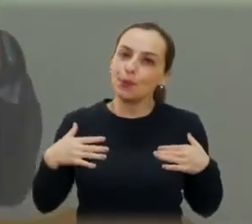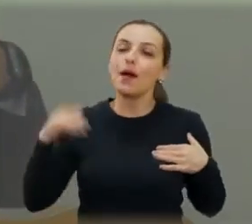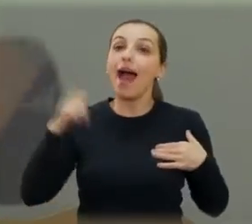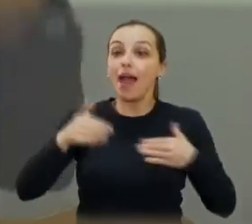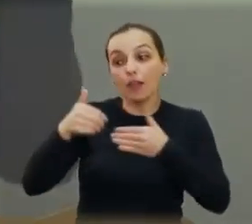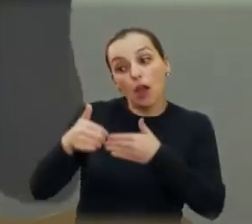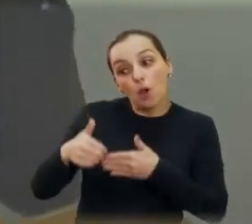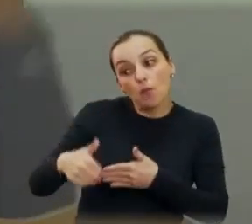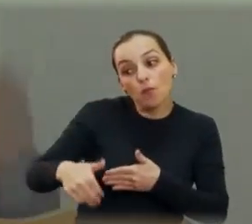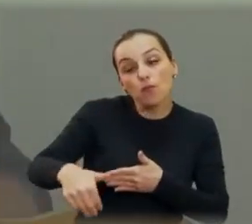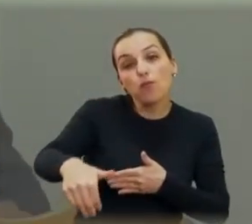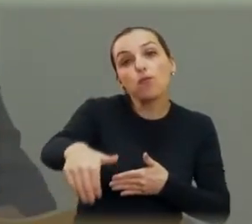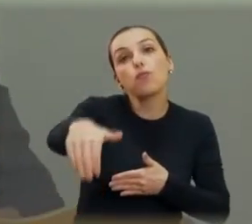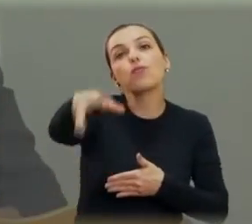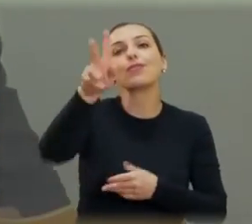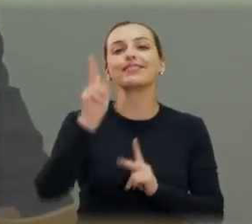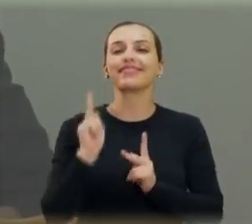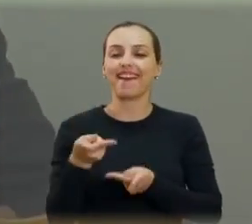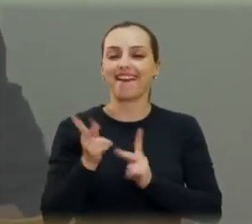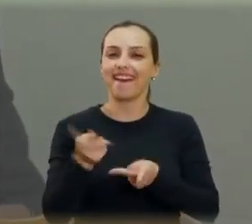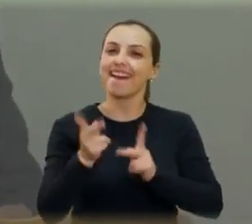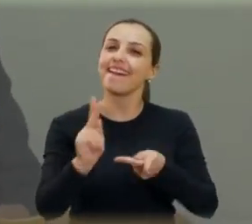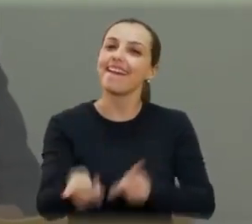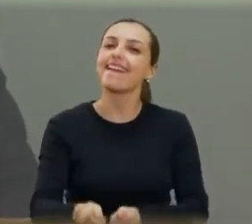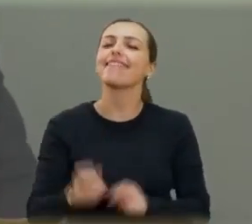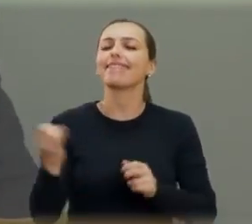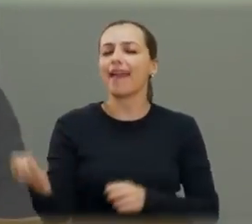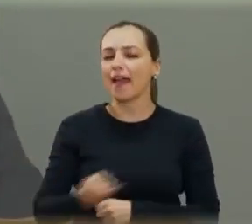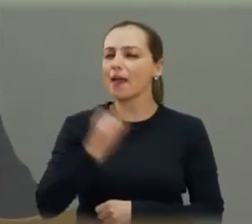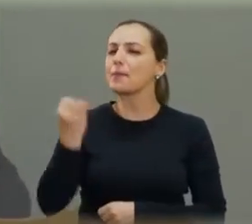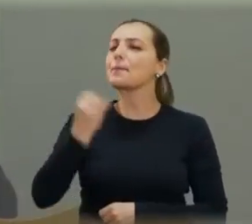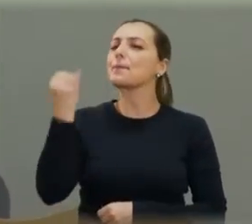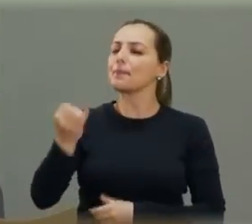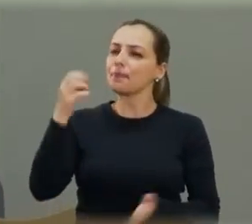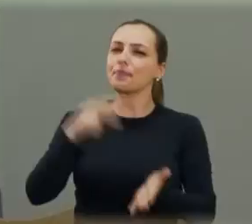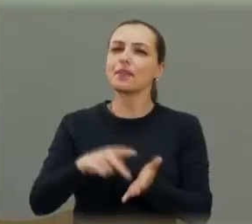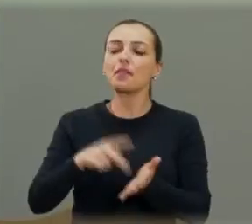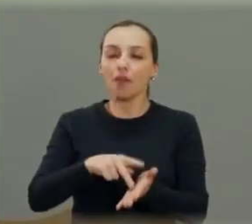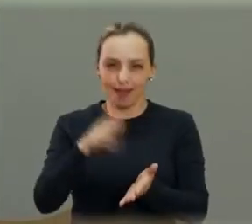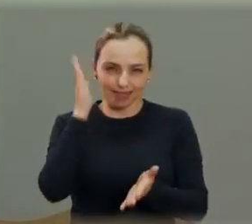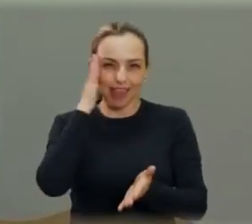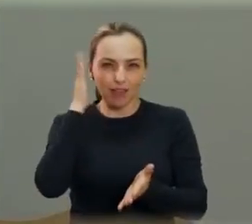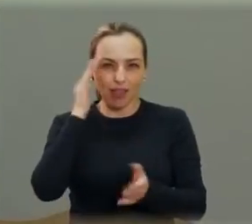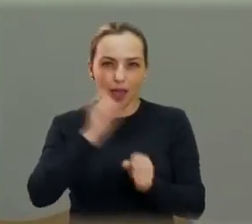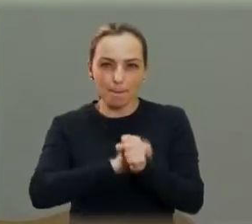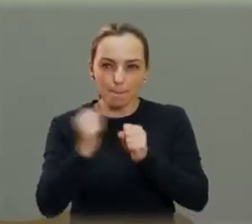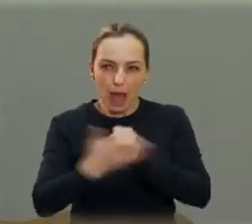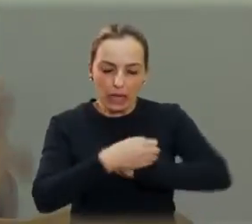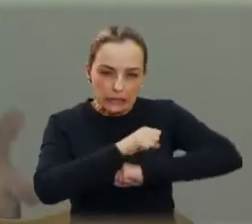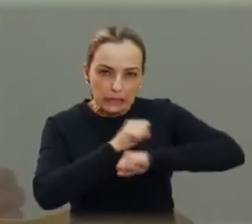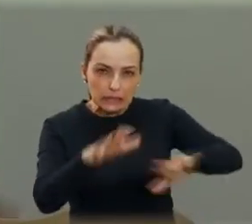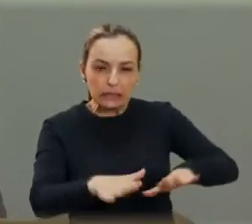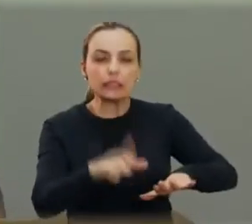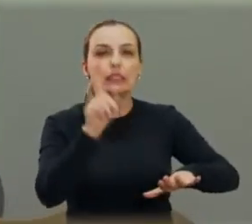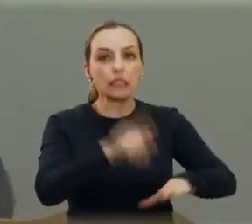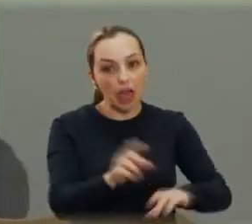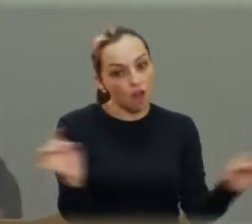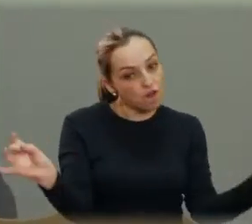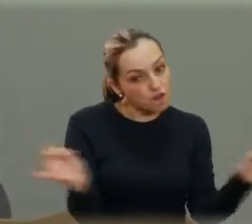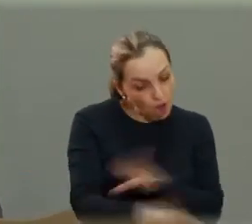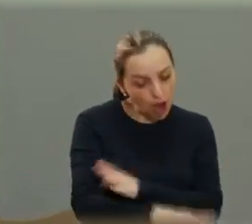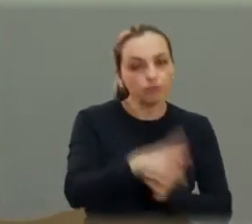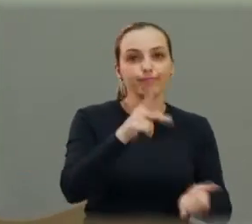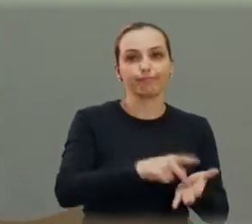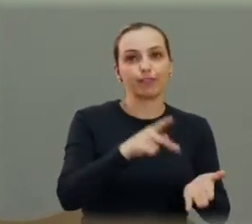hoje para sempre aqui, não é, presidente? Isso é muito importante, porque eu sei que essa pandemia cedo ou tarde vai ter que acabar, vai ter que